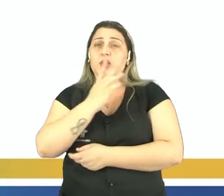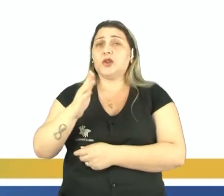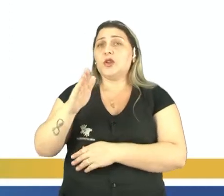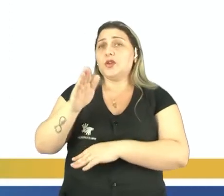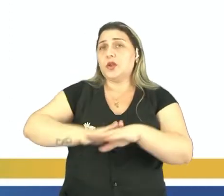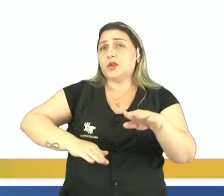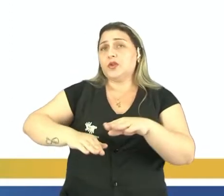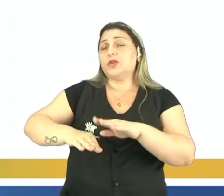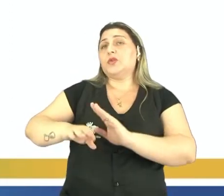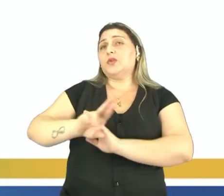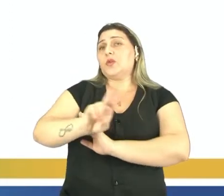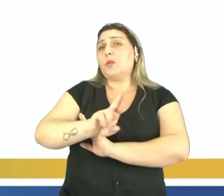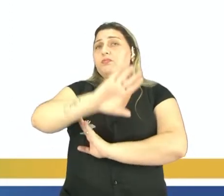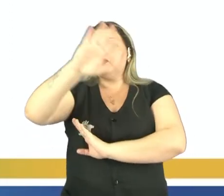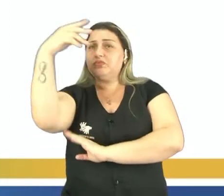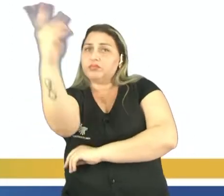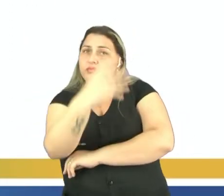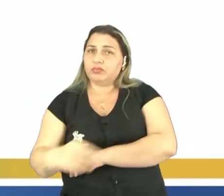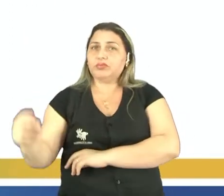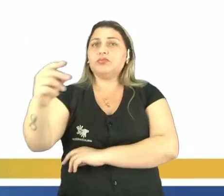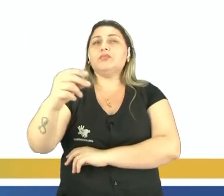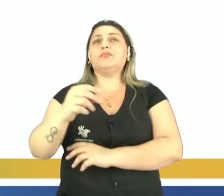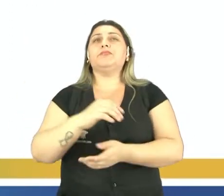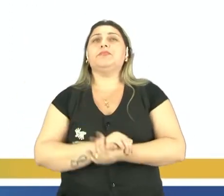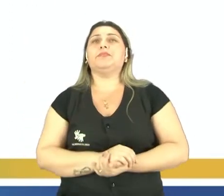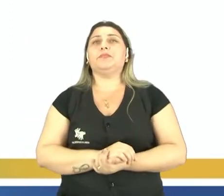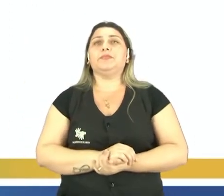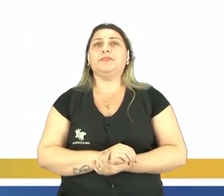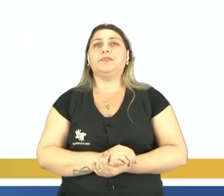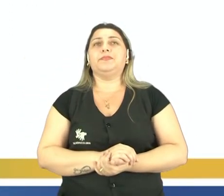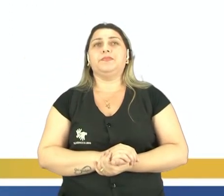Chamam toda a religião africana de macumba.